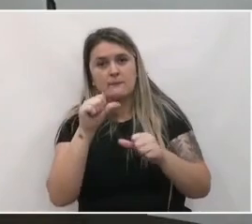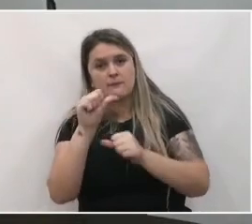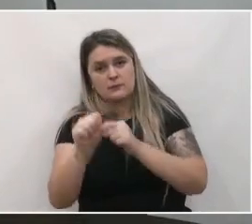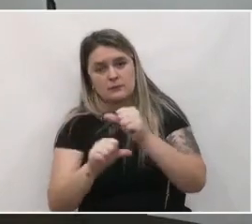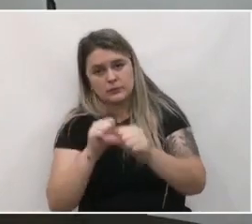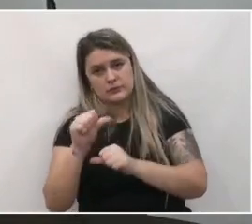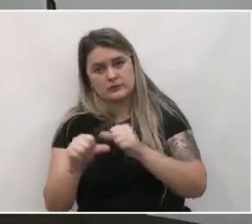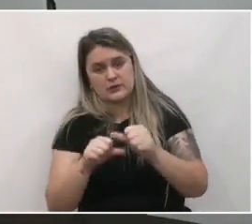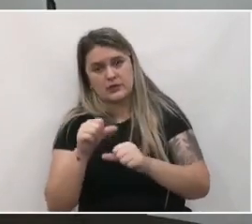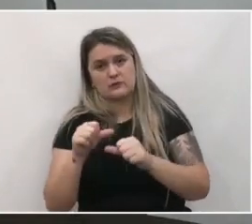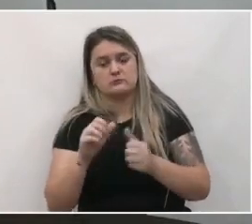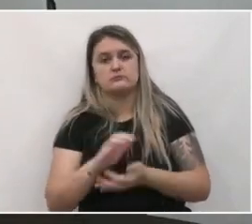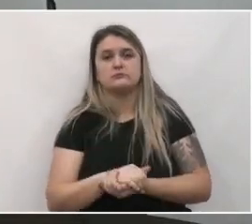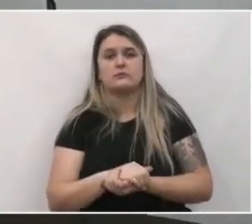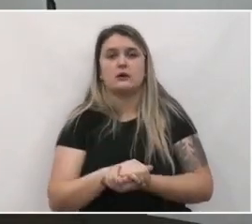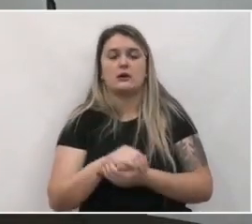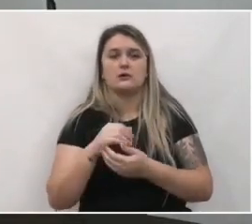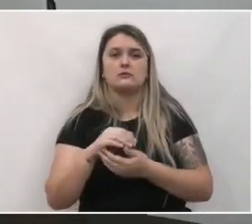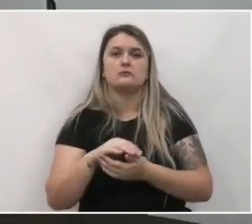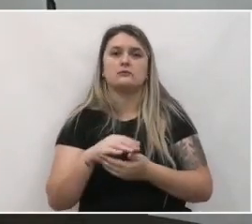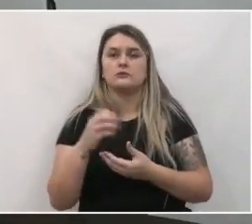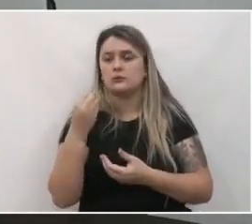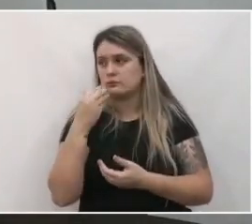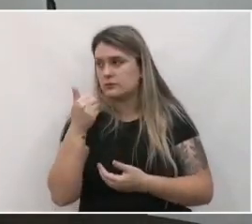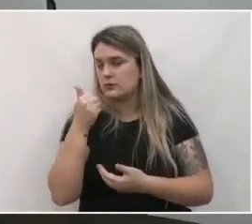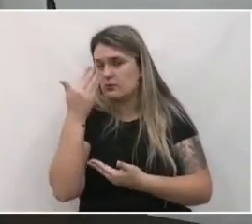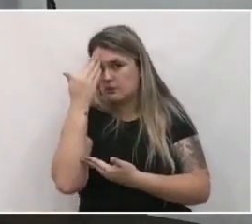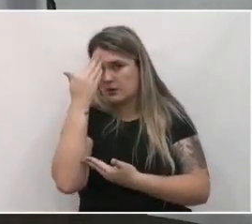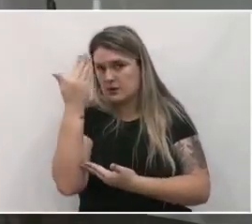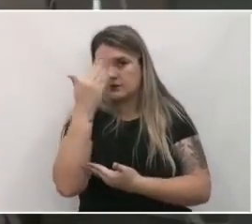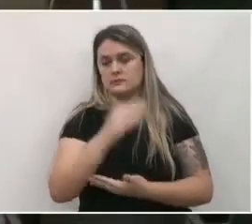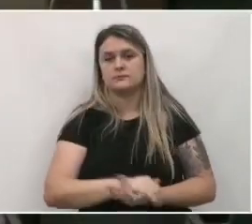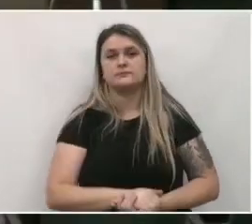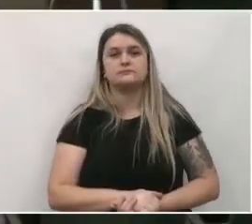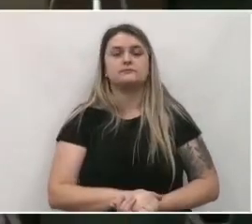nesse aspecto que o senhor está trazendo. Tudo bem. Obrigado.